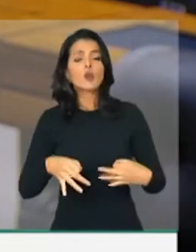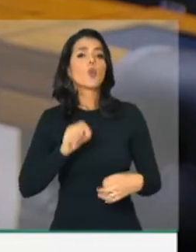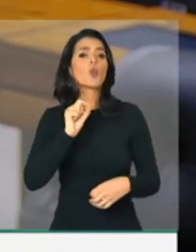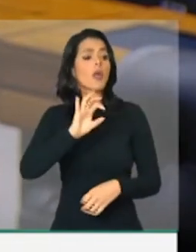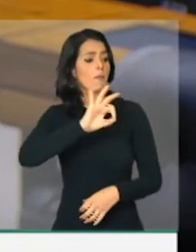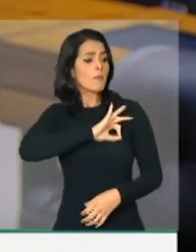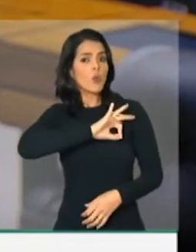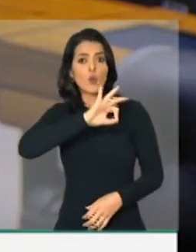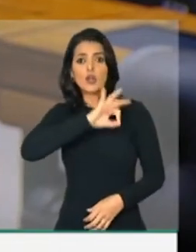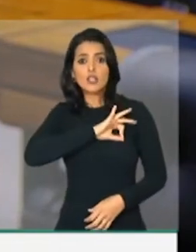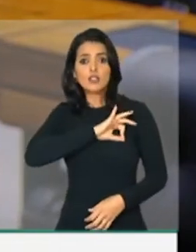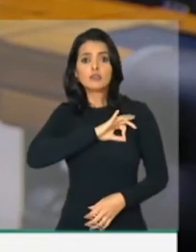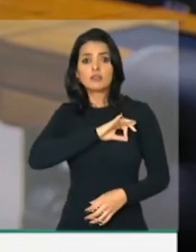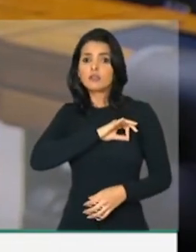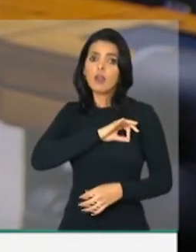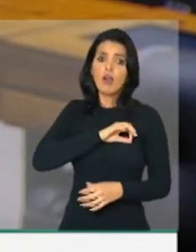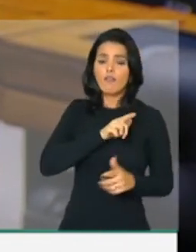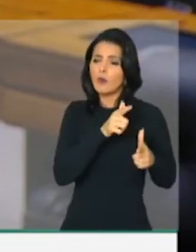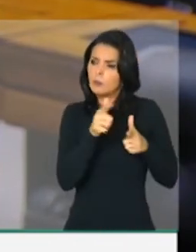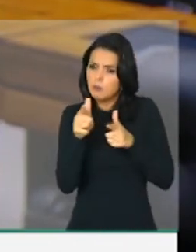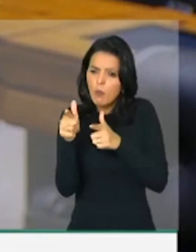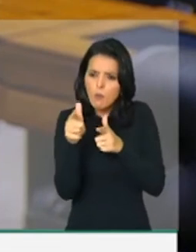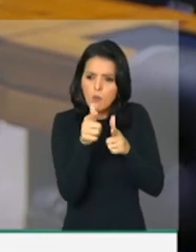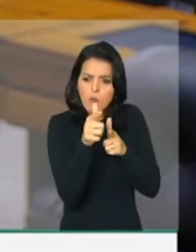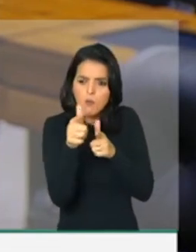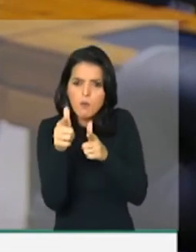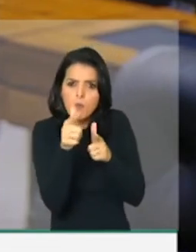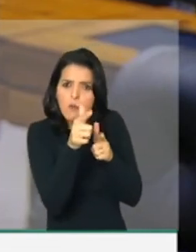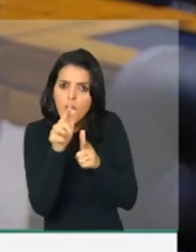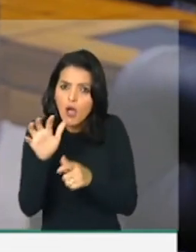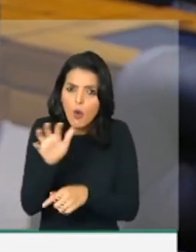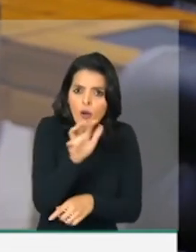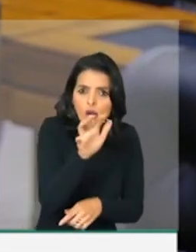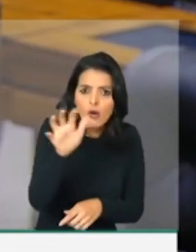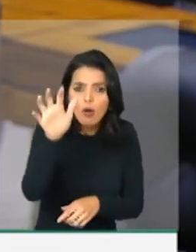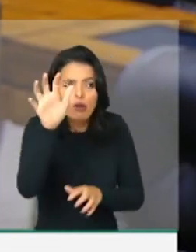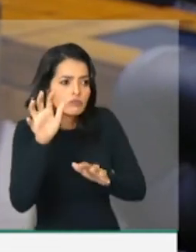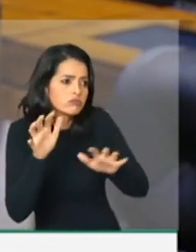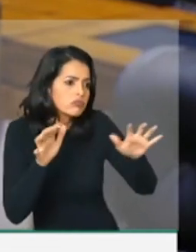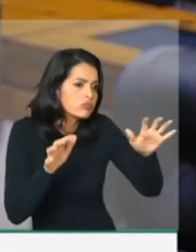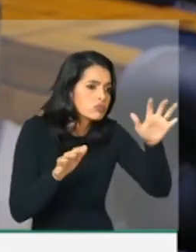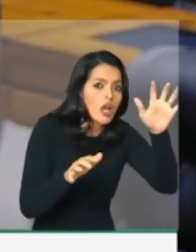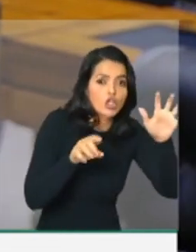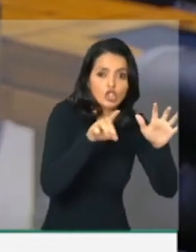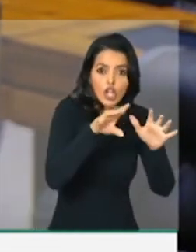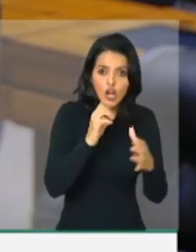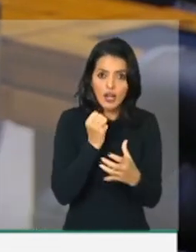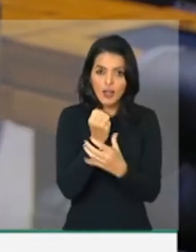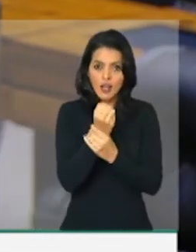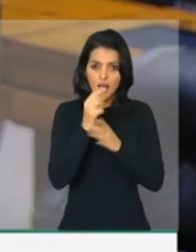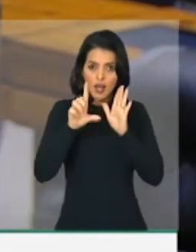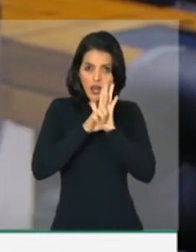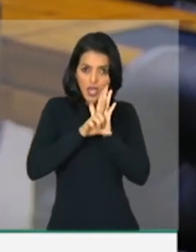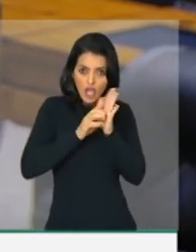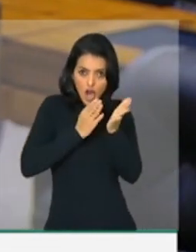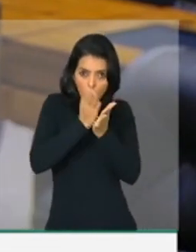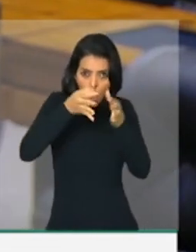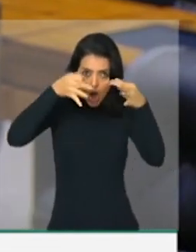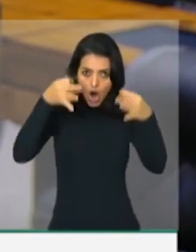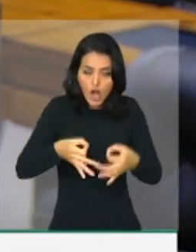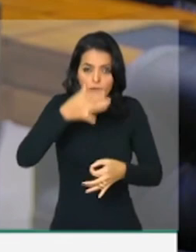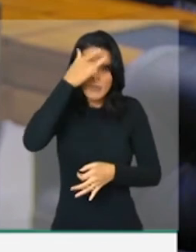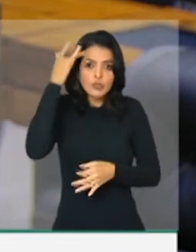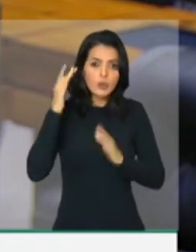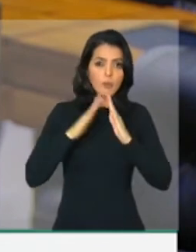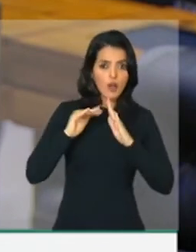operações nas comunidades, porque isso não é somente para garantir a lei e ordem do cidadão que não